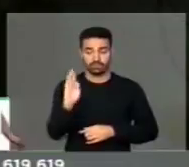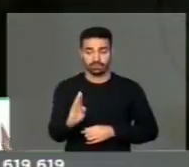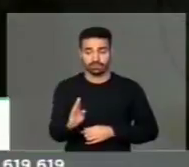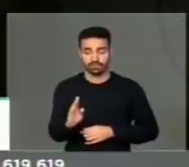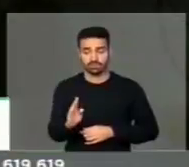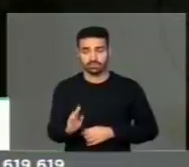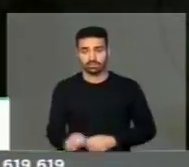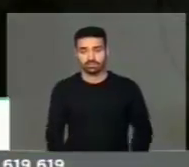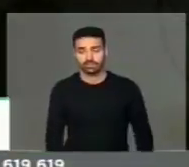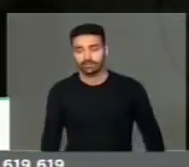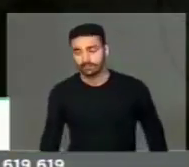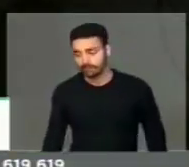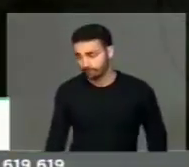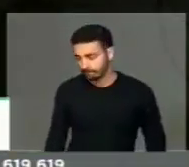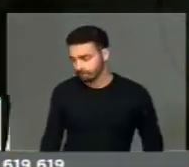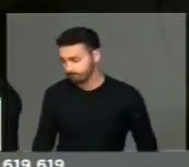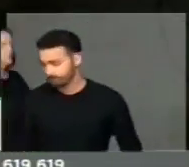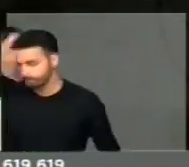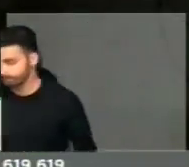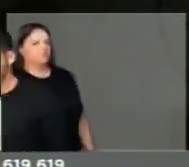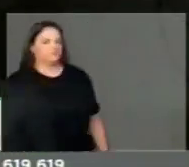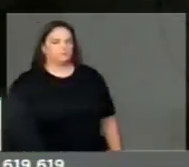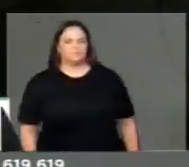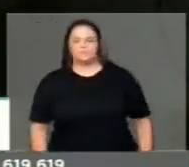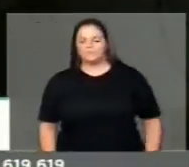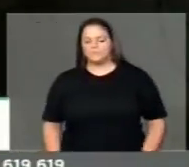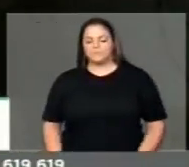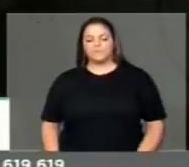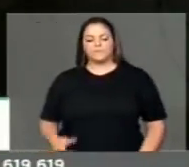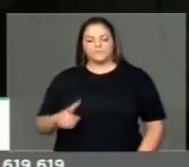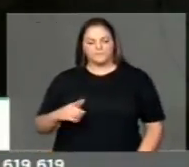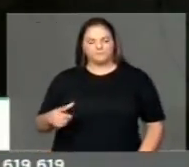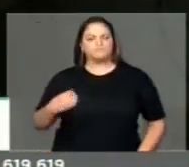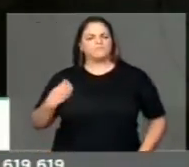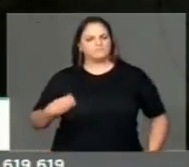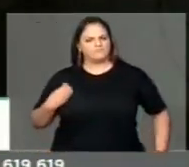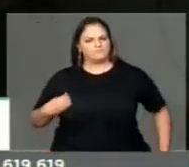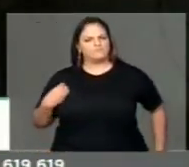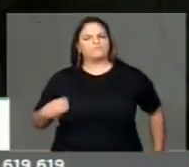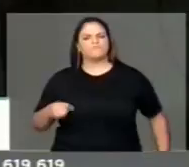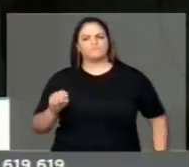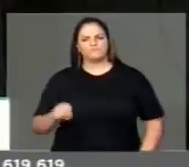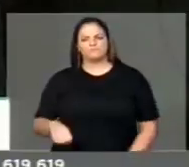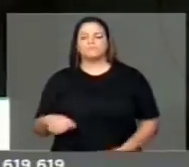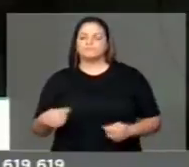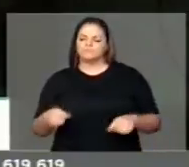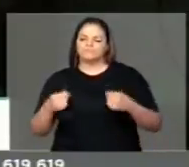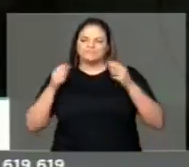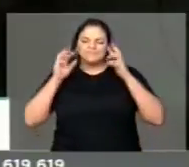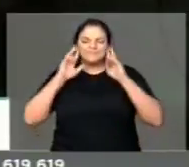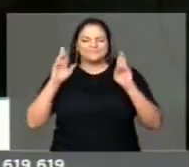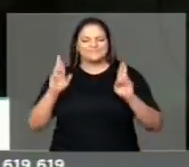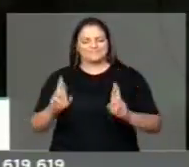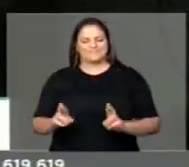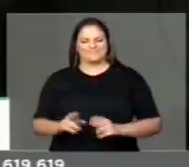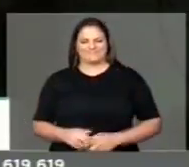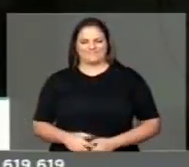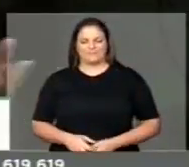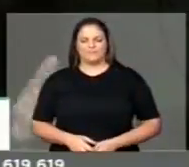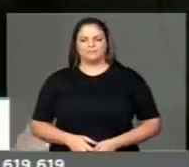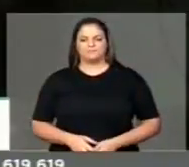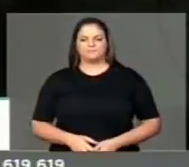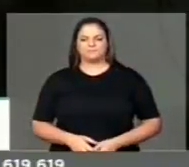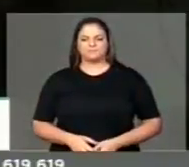consultivo, também junto ao governo italiano. Então, nós temos uma maciça presença, e que merece ser respeitada. Merece ser respeitada,